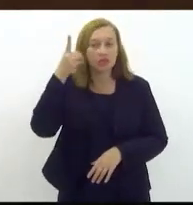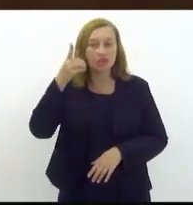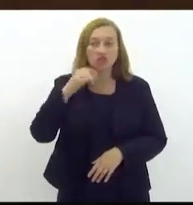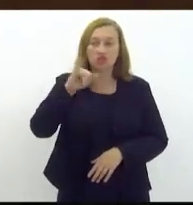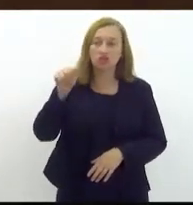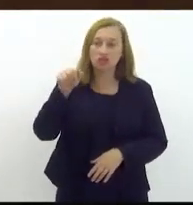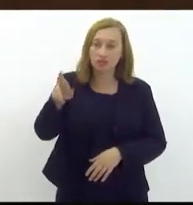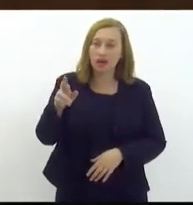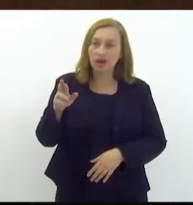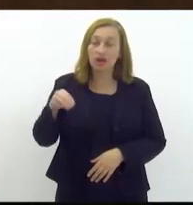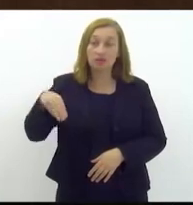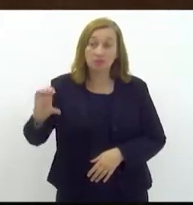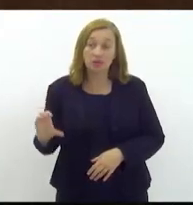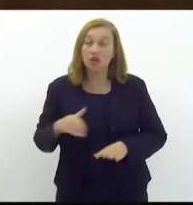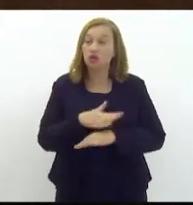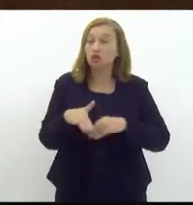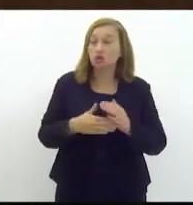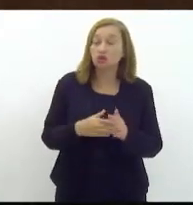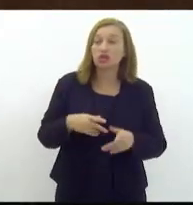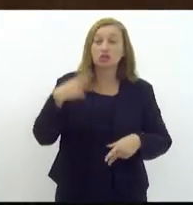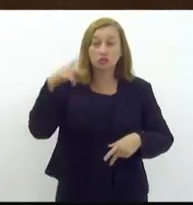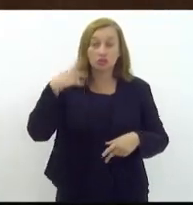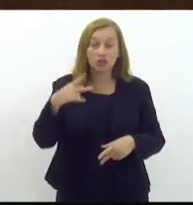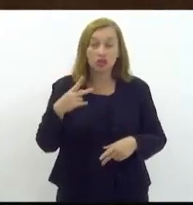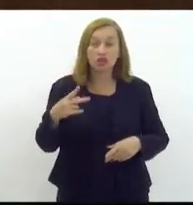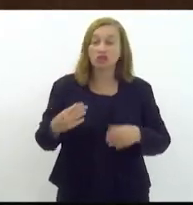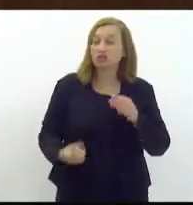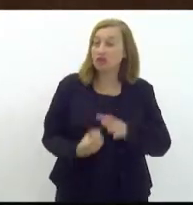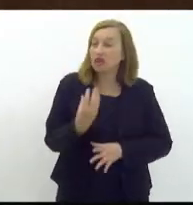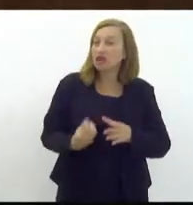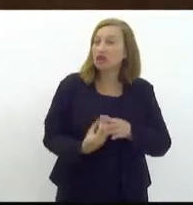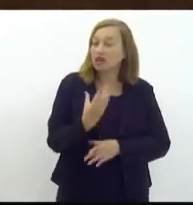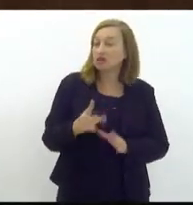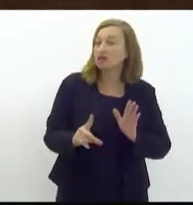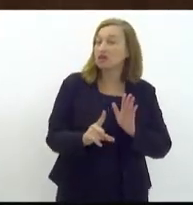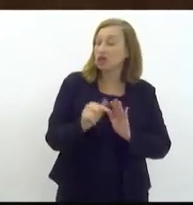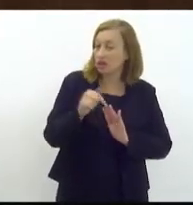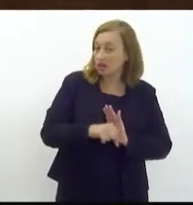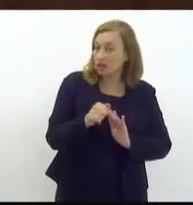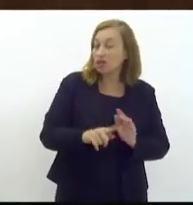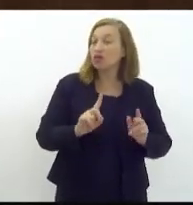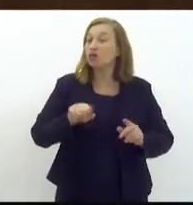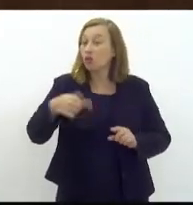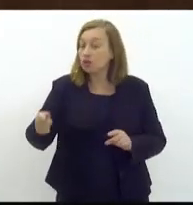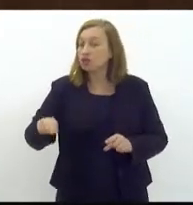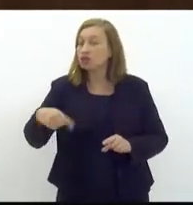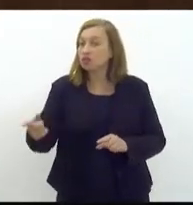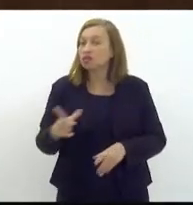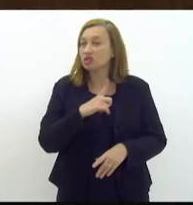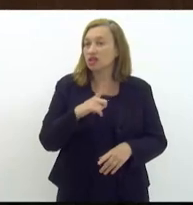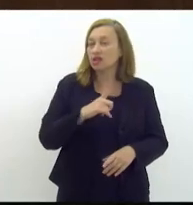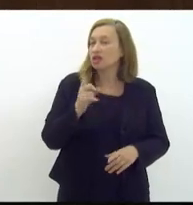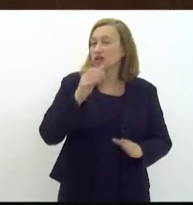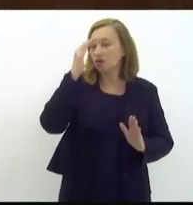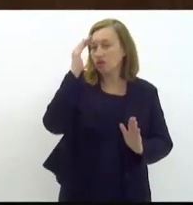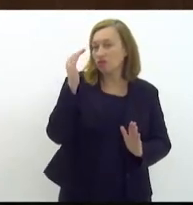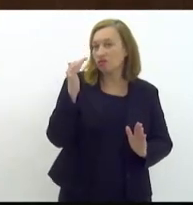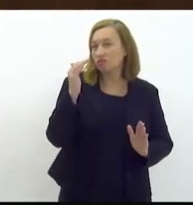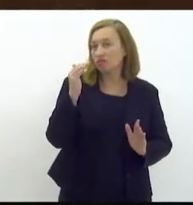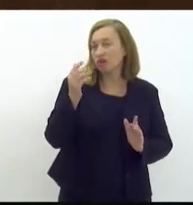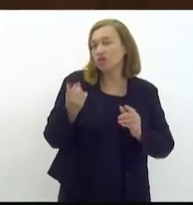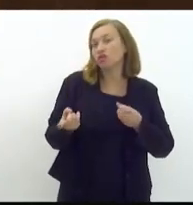Maio Mink, todas essas políticas que a gente vem implementando aqui e muitas outras que tem, não faz o tempo voltar.